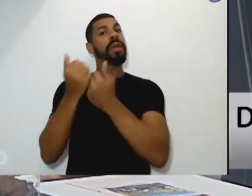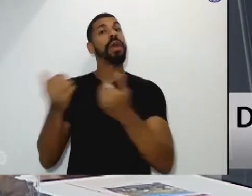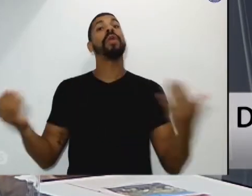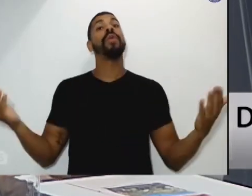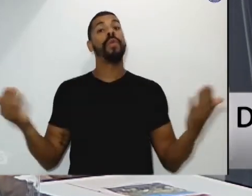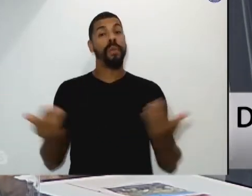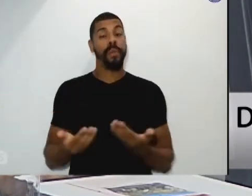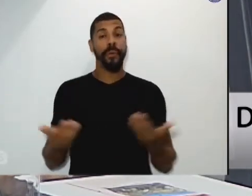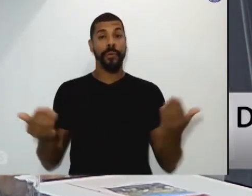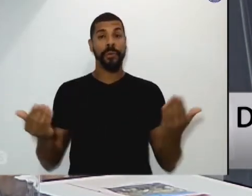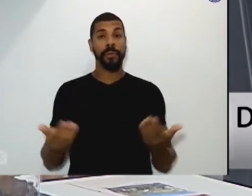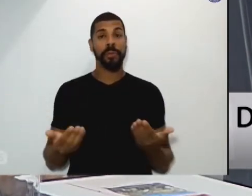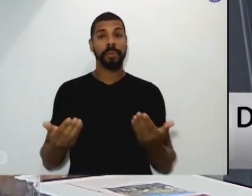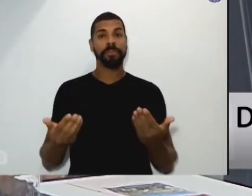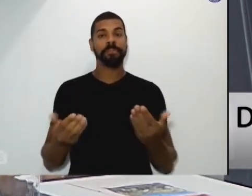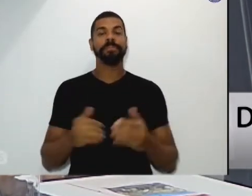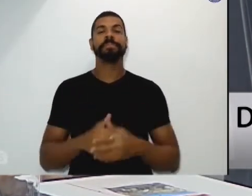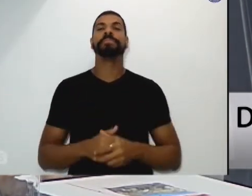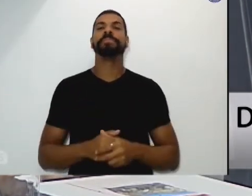colocar